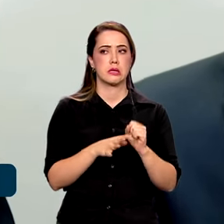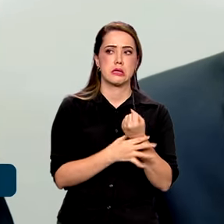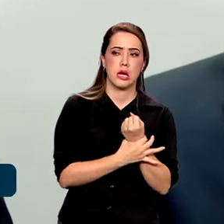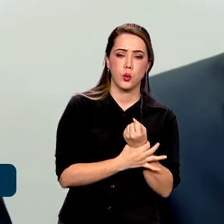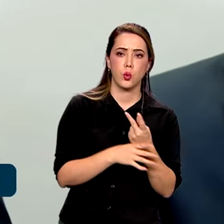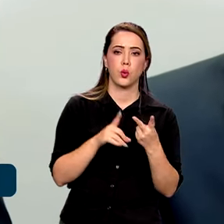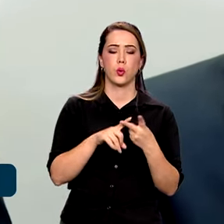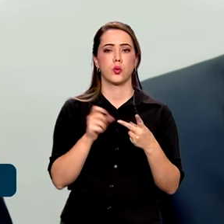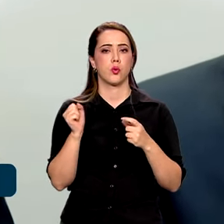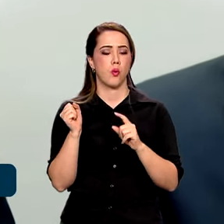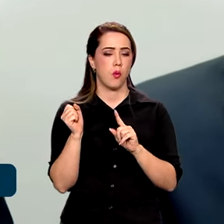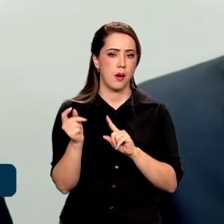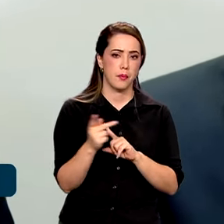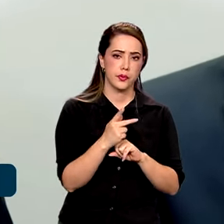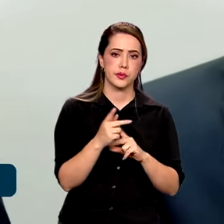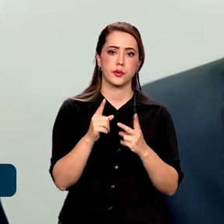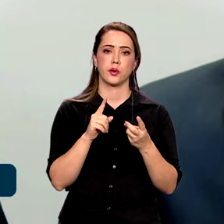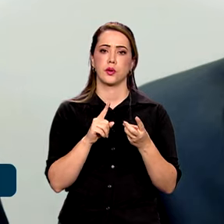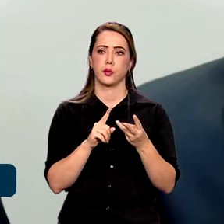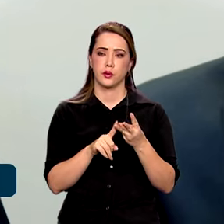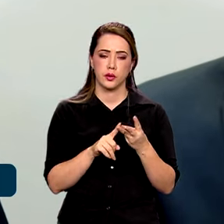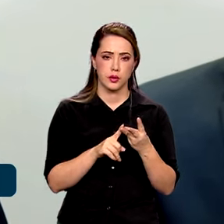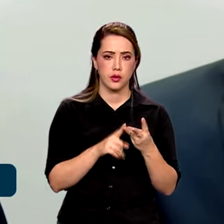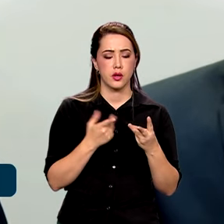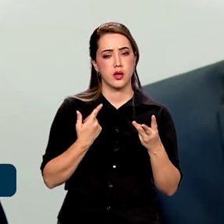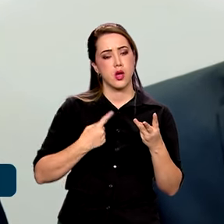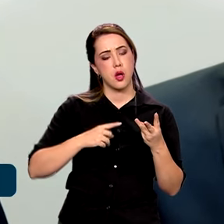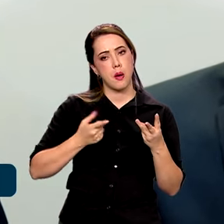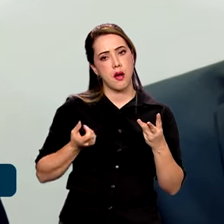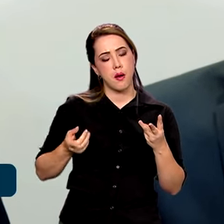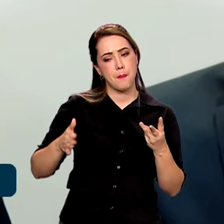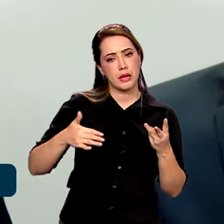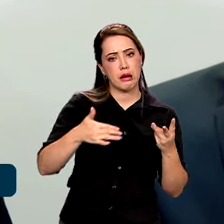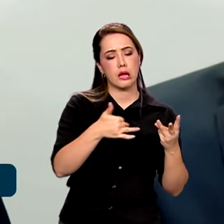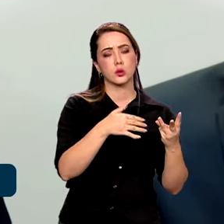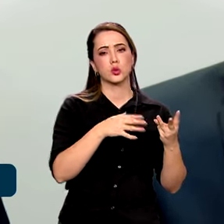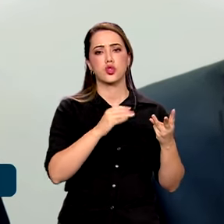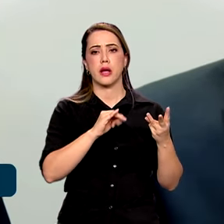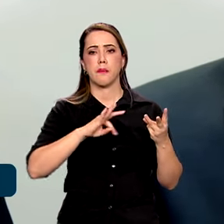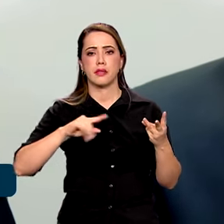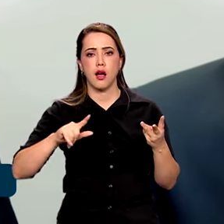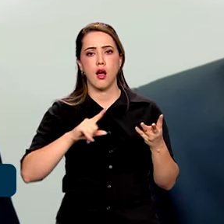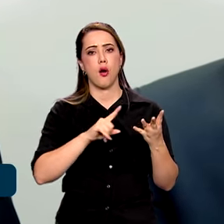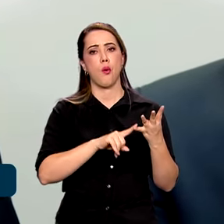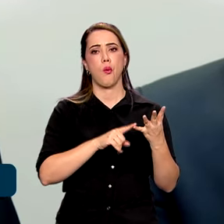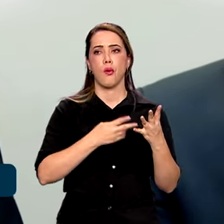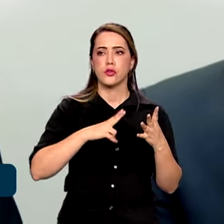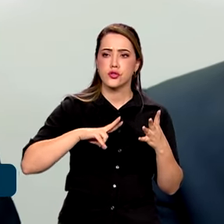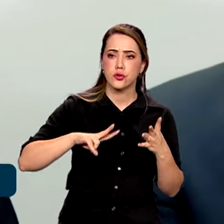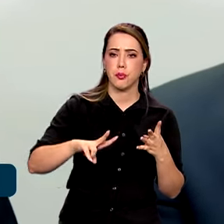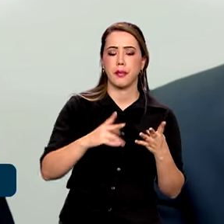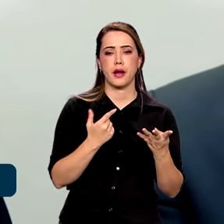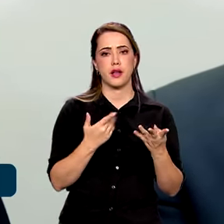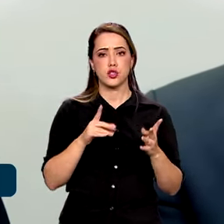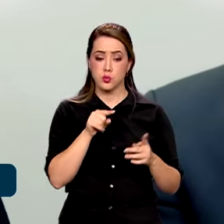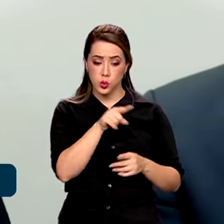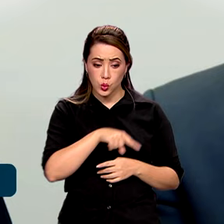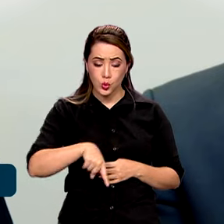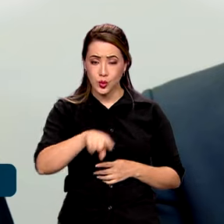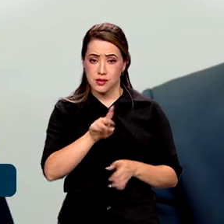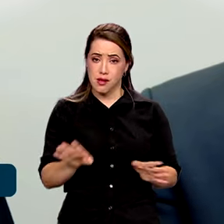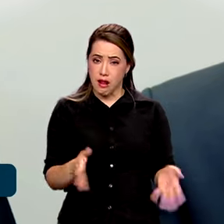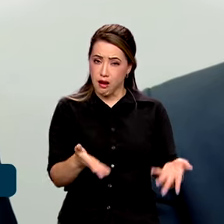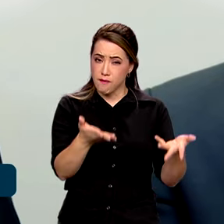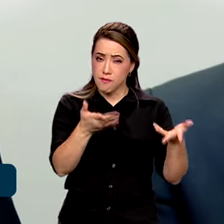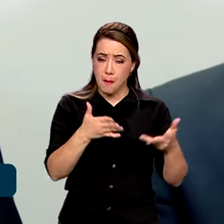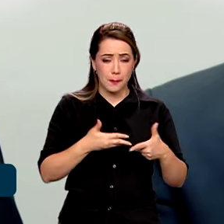Seguro, previdência, mercado de capitais, mercado de crédito, tudo isso aí alavanca a economia. Nós vamos continuar trabalhando